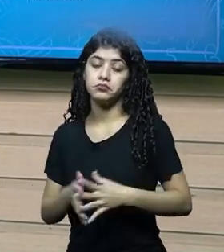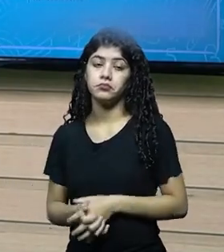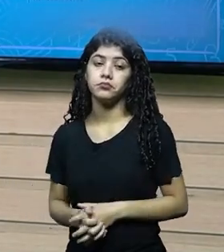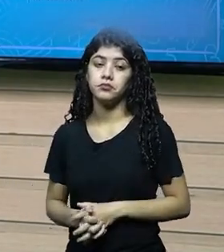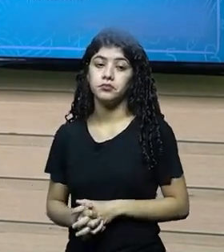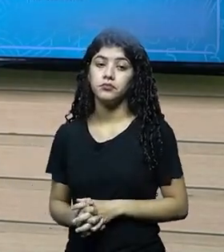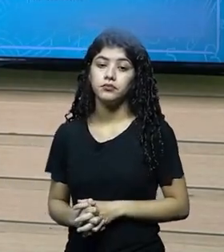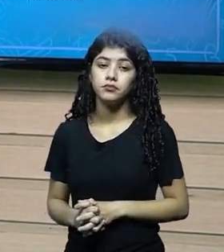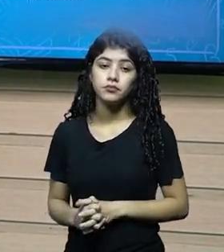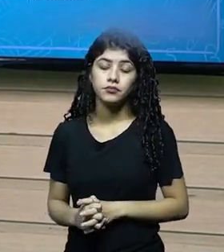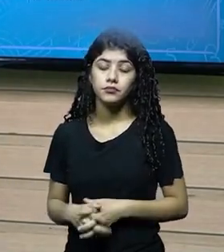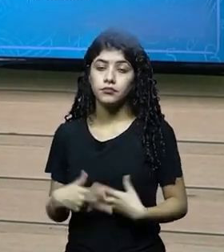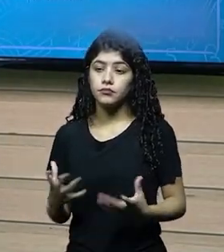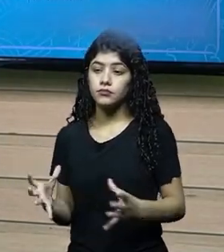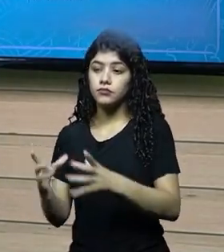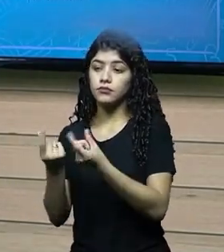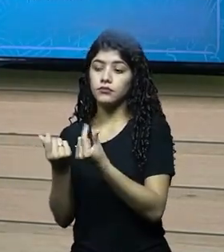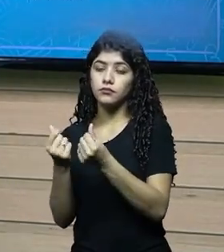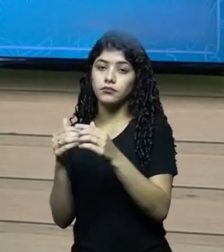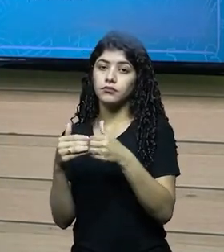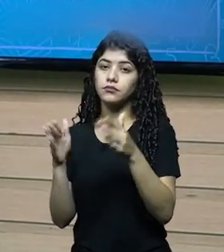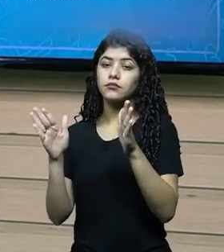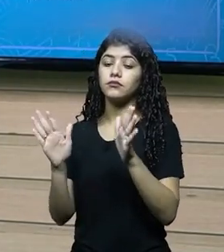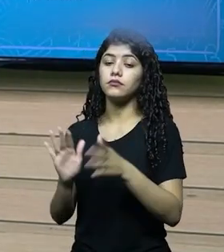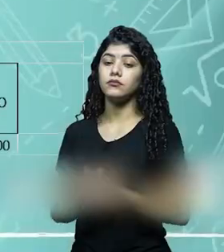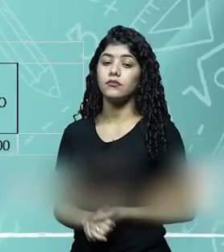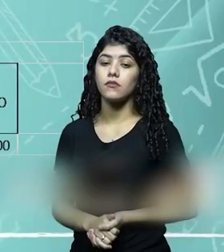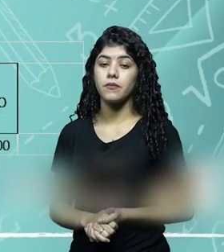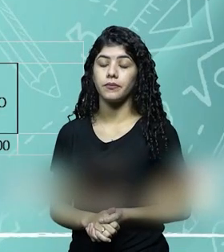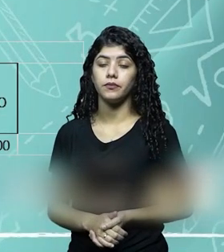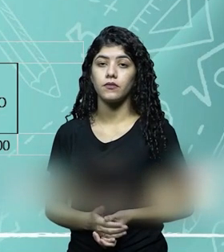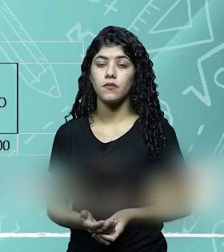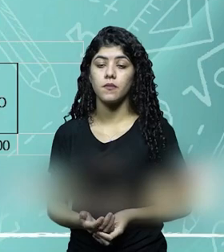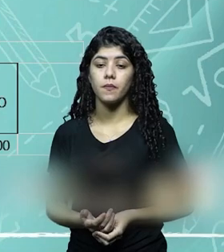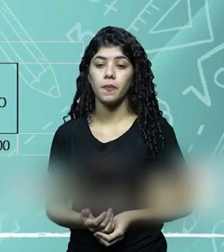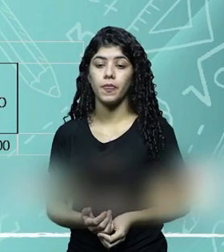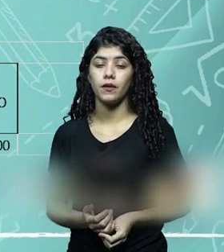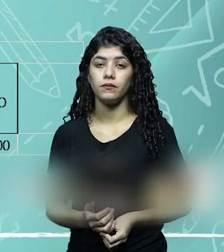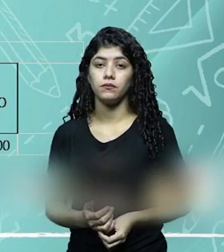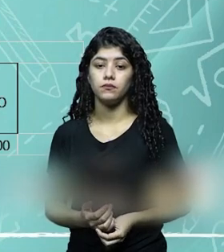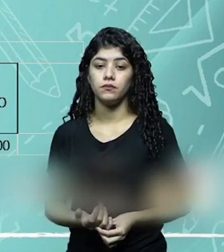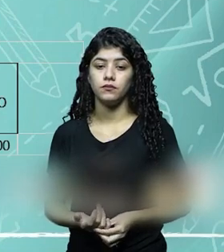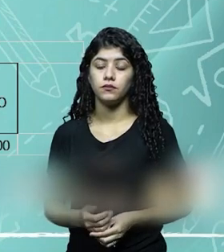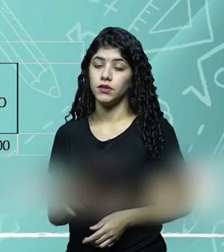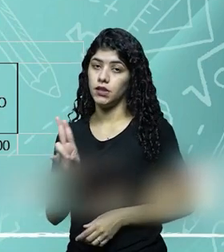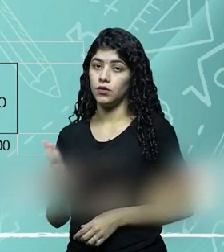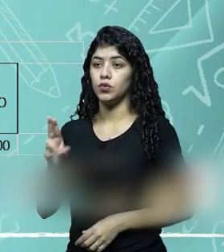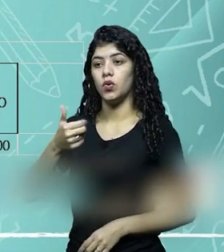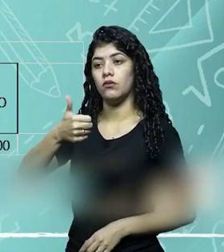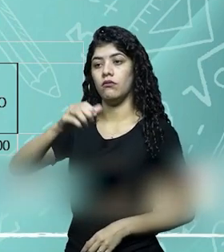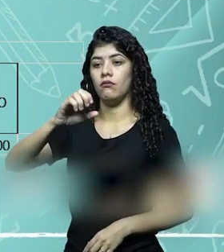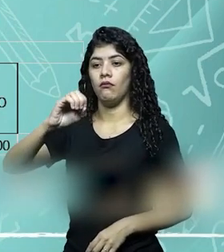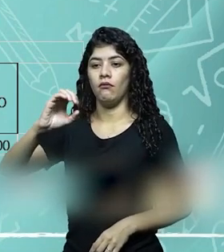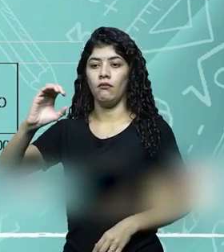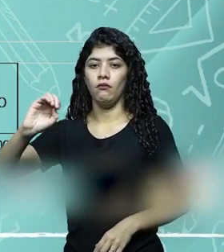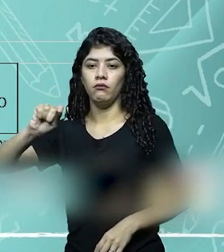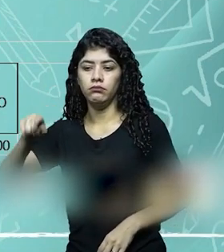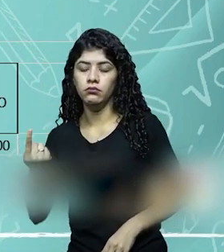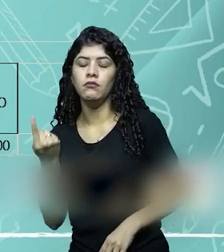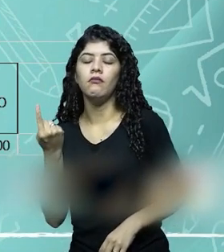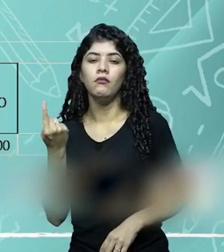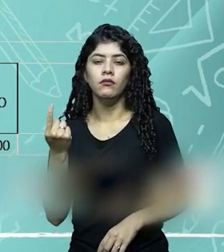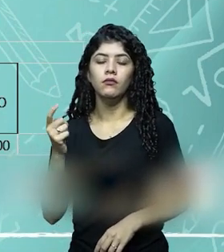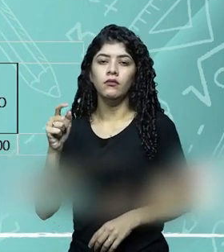simplesmente fez o aporte de capital na abertura da empresa, e aí ela pegou e gastou esses 100 mil reais com o plantio da